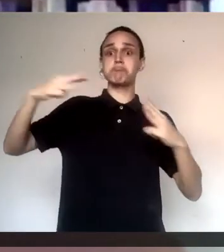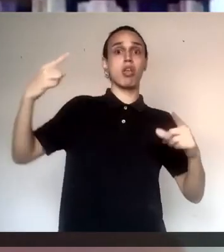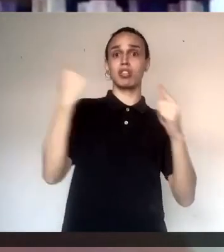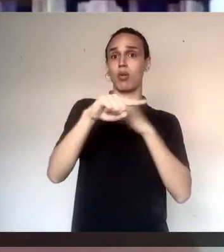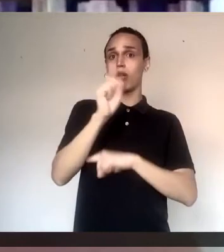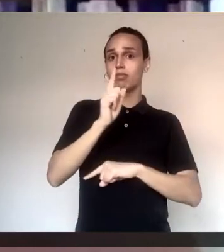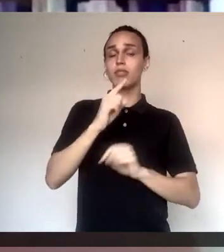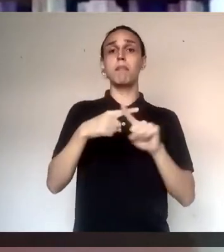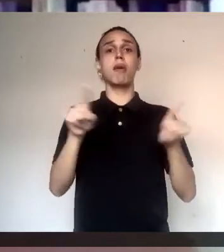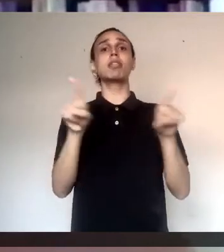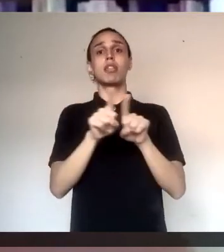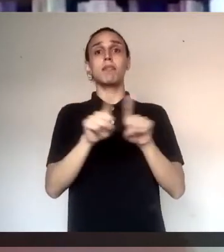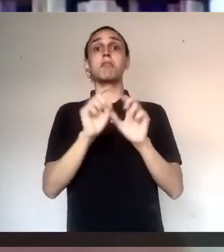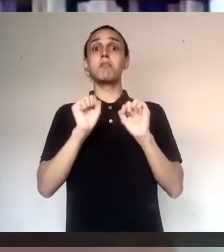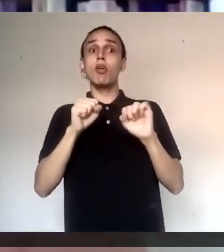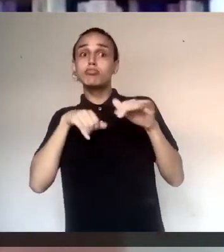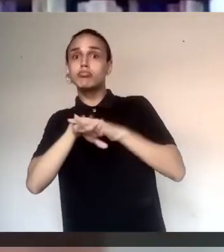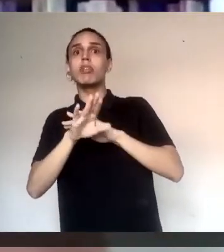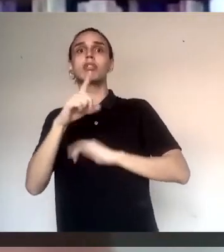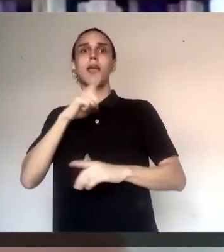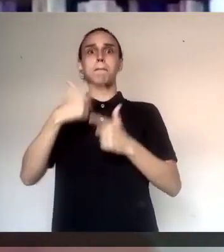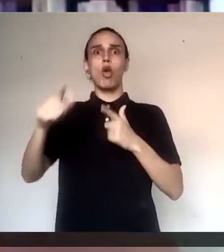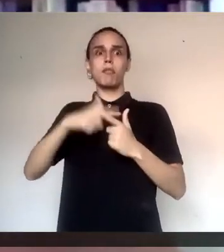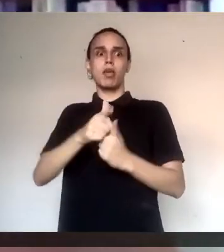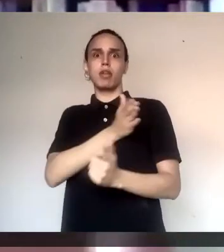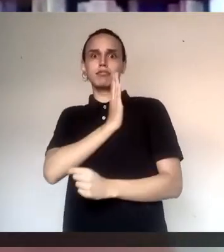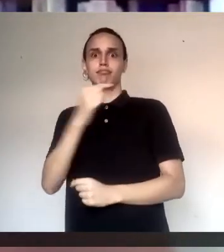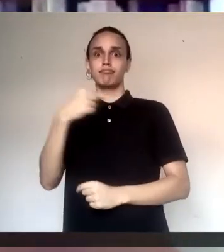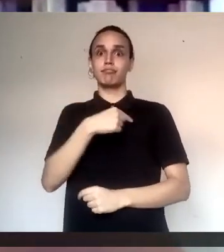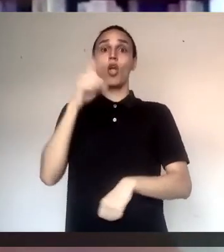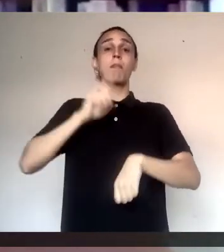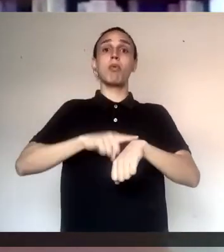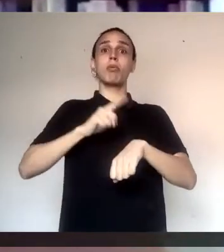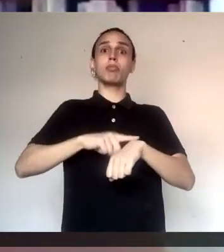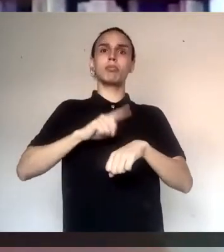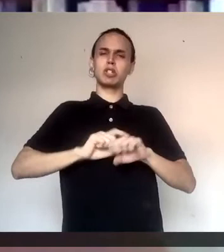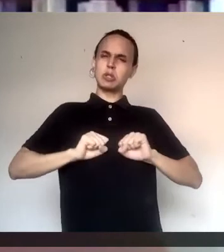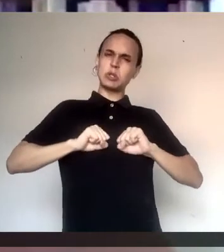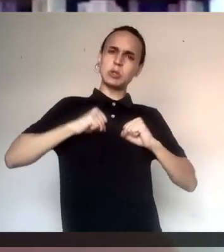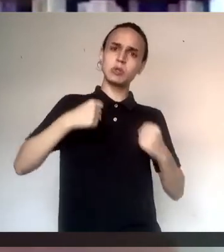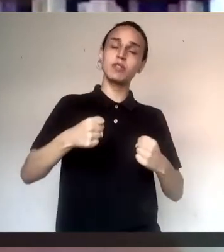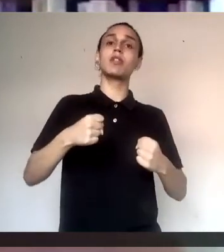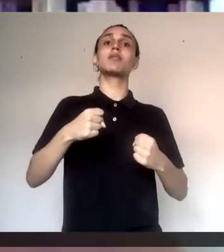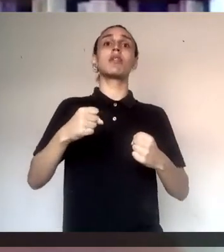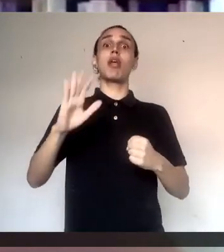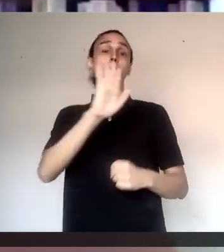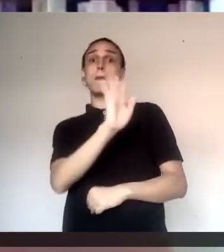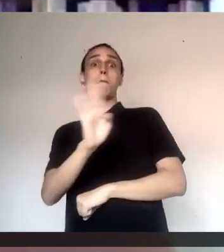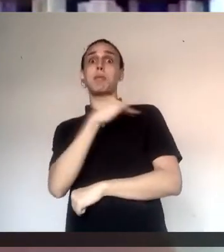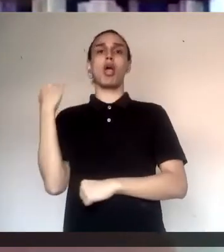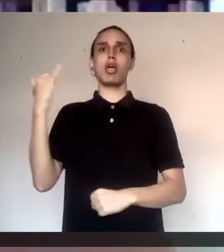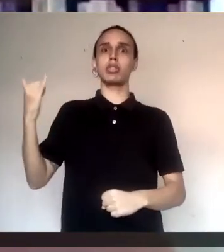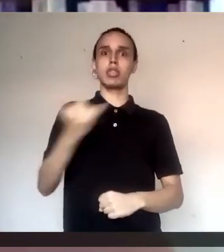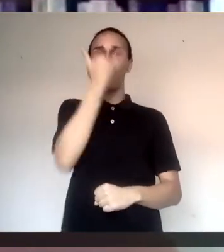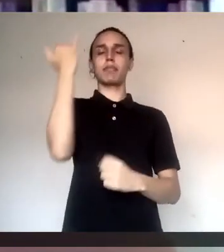tanto porque ele não tem uma condição muscular adequada, como ele pode ter escondido aí uma miocardopatia e a hora que ele for fazer um